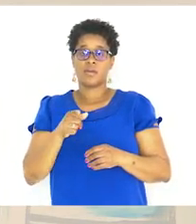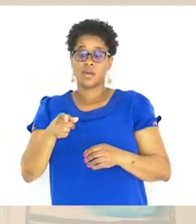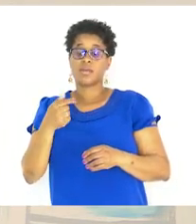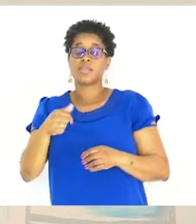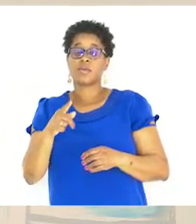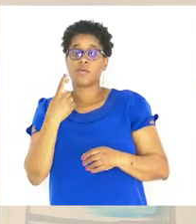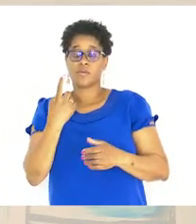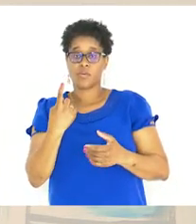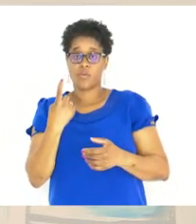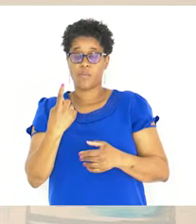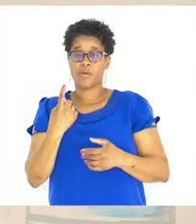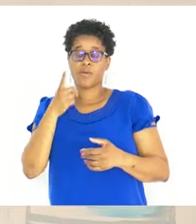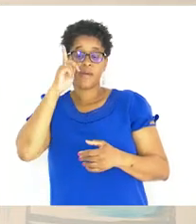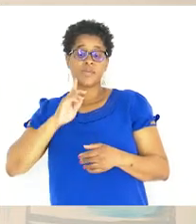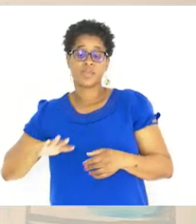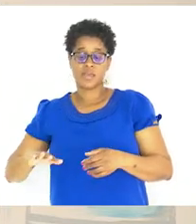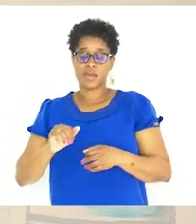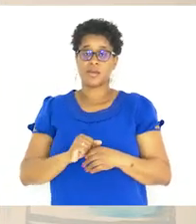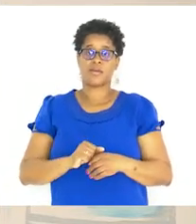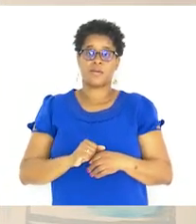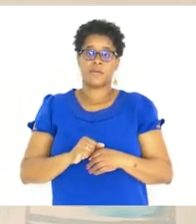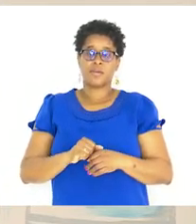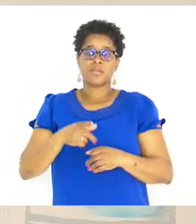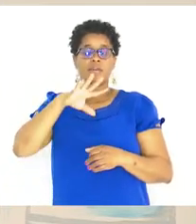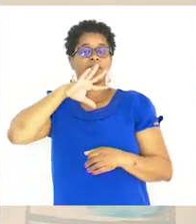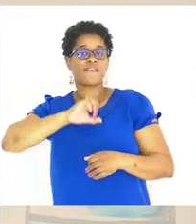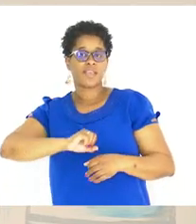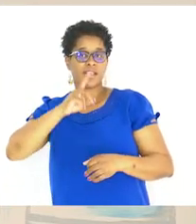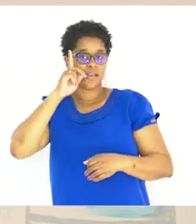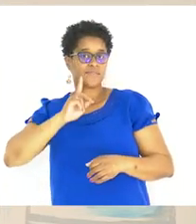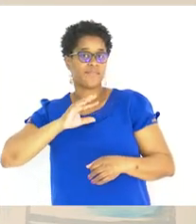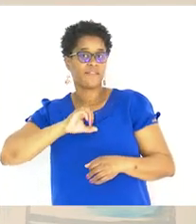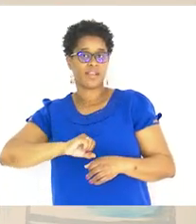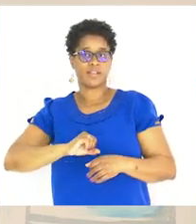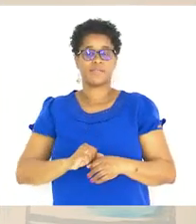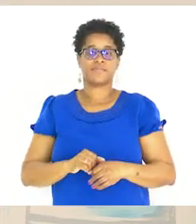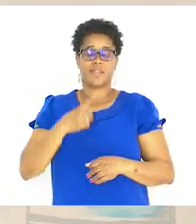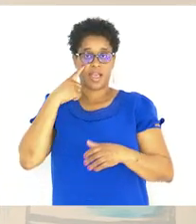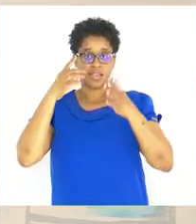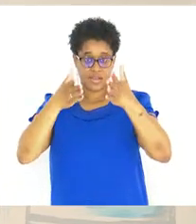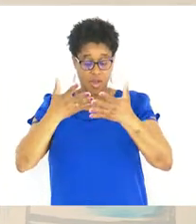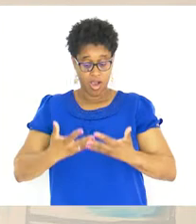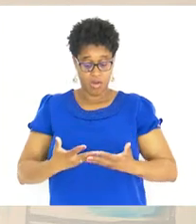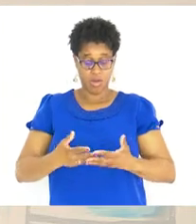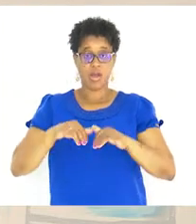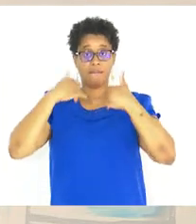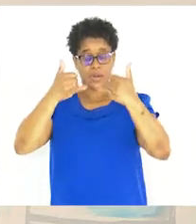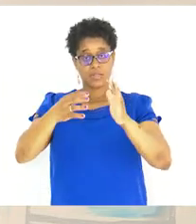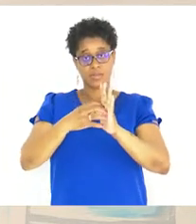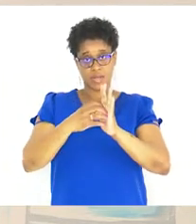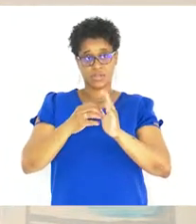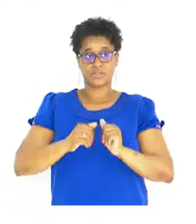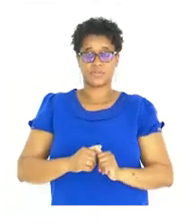Aqui temos Uma menina Portanto É a filha Atenção Agora A próxima